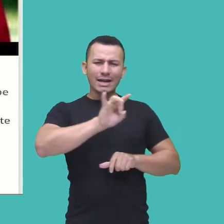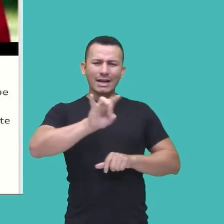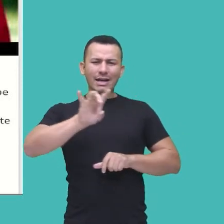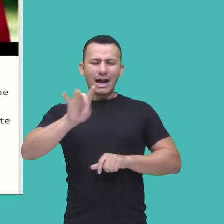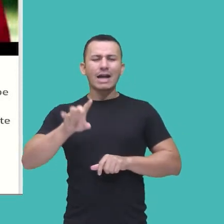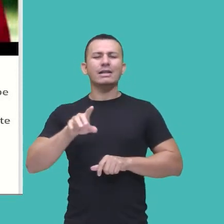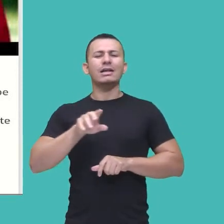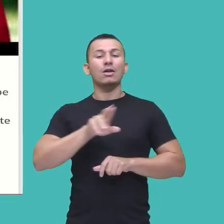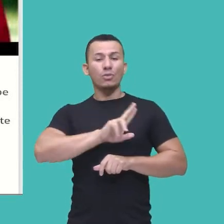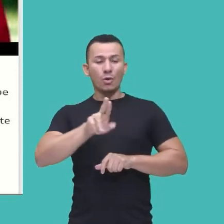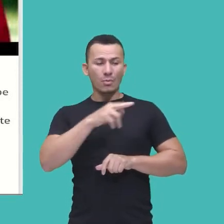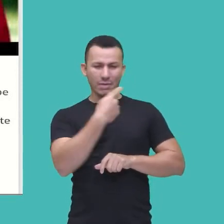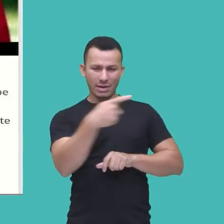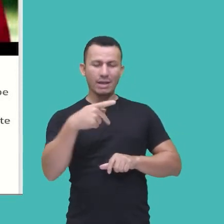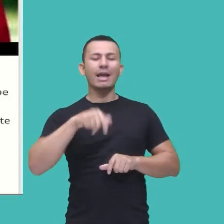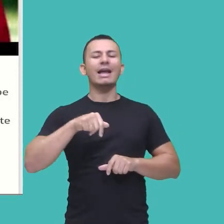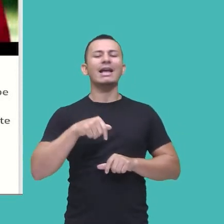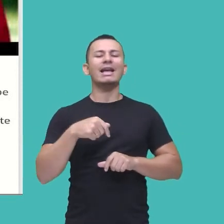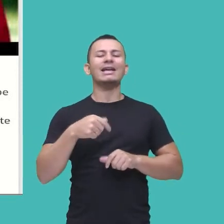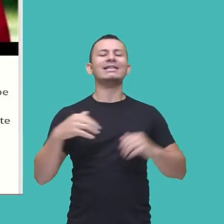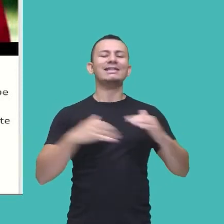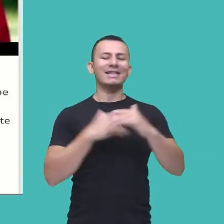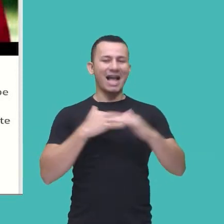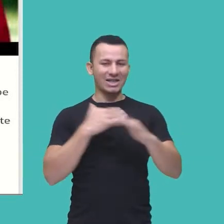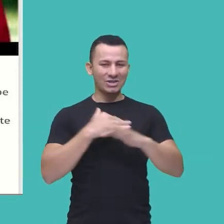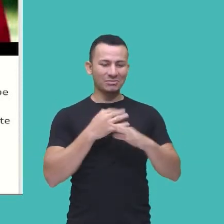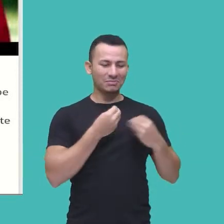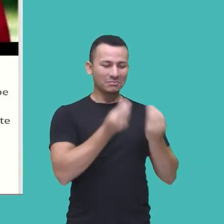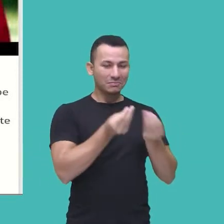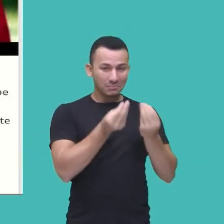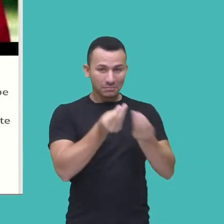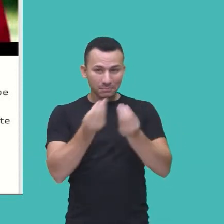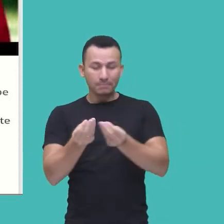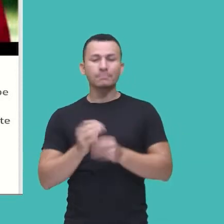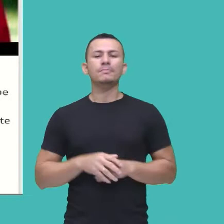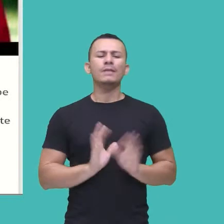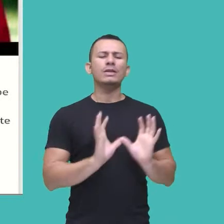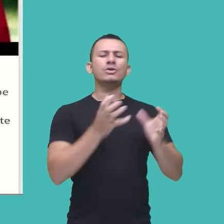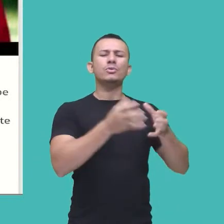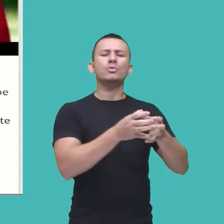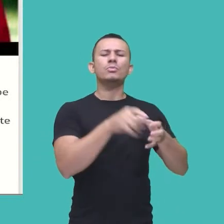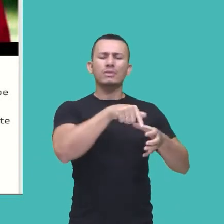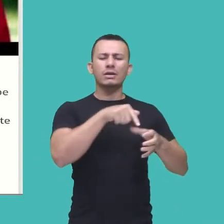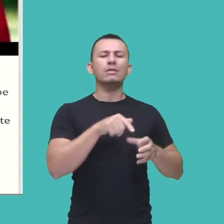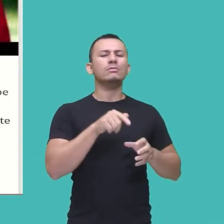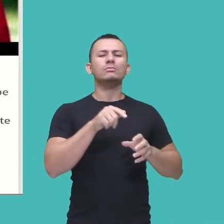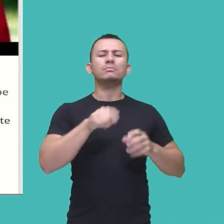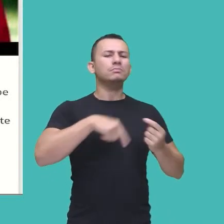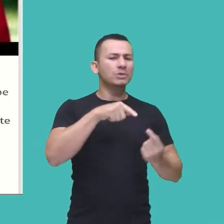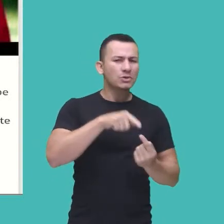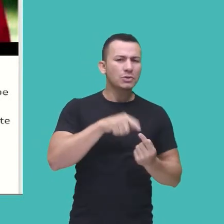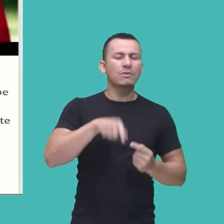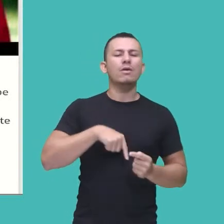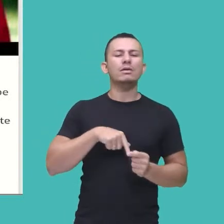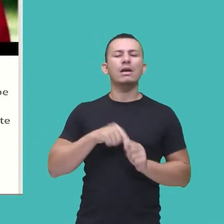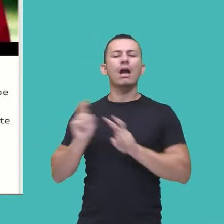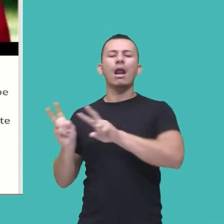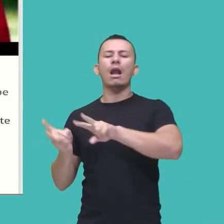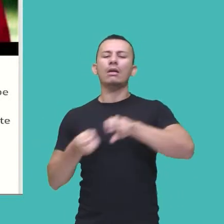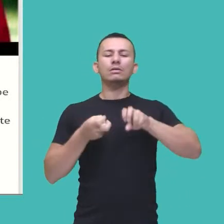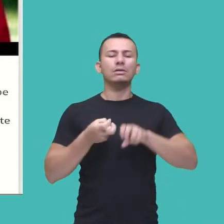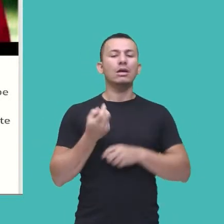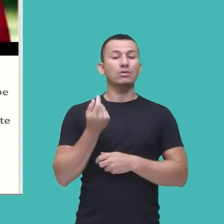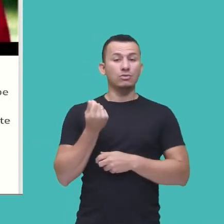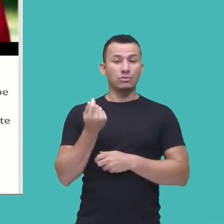cidade, né, e eles ali têm por objetivo fazer o assalto na Casa da Moeda da Espanha, né, e para isso